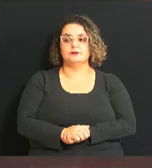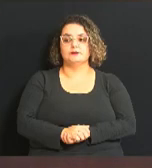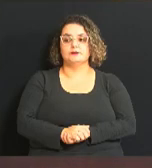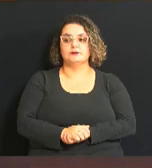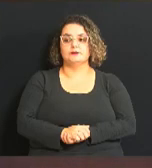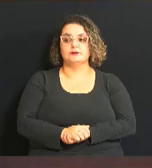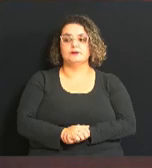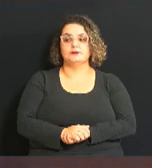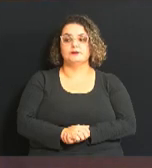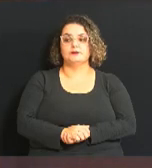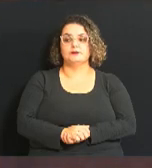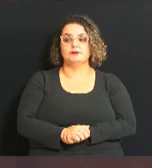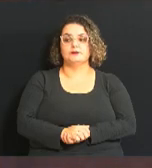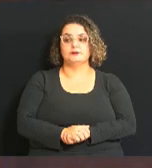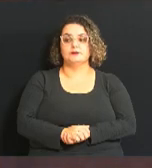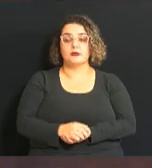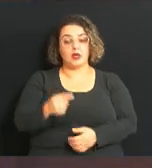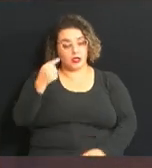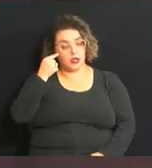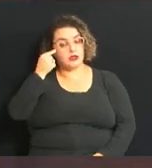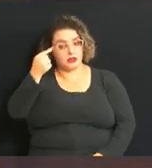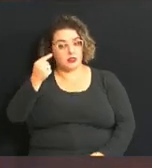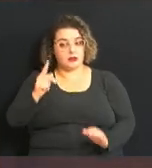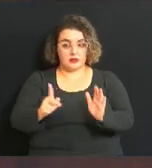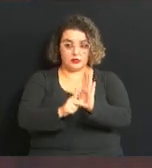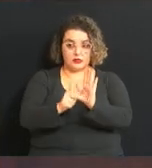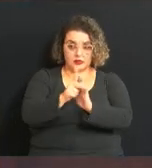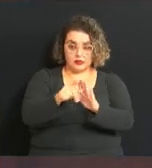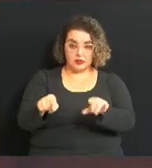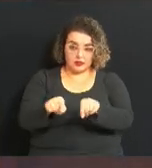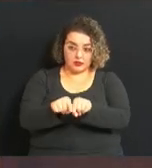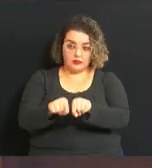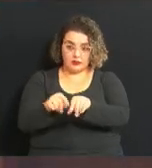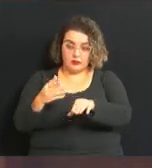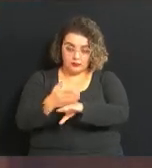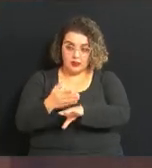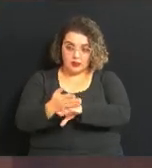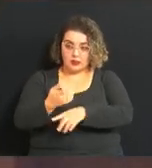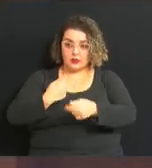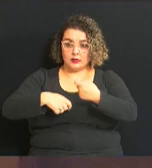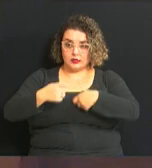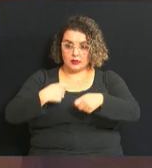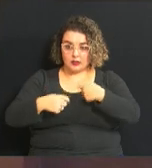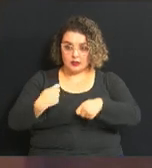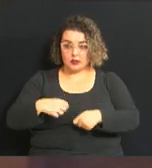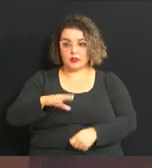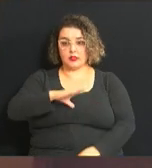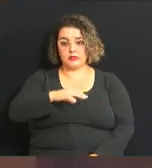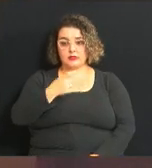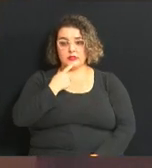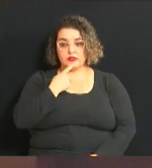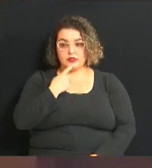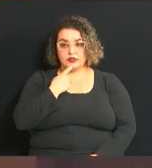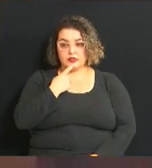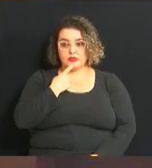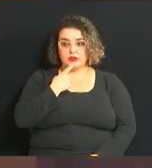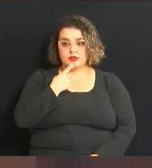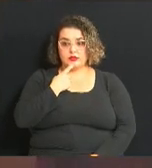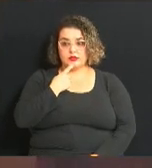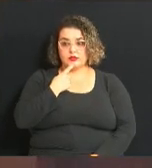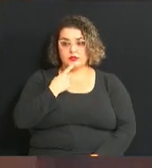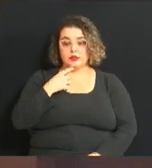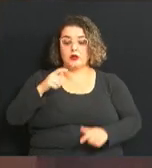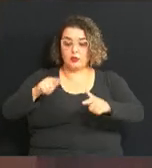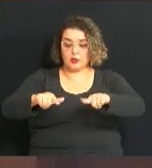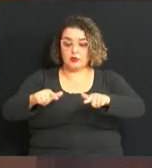A intenção desse projeto é poder também participar da administração pública da cidade de Campinas, uma vez que é um território